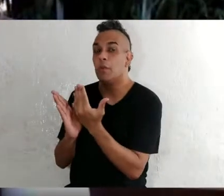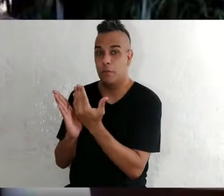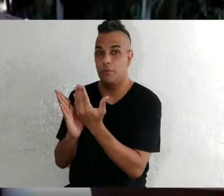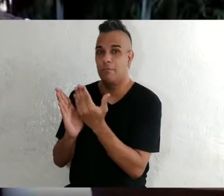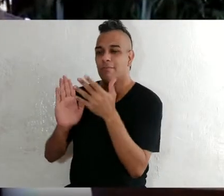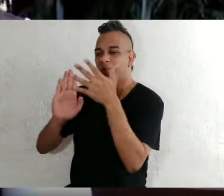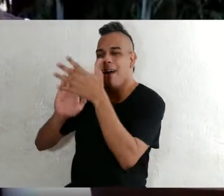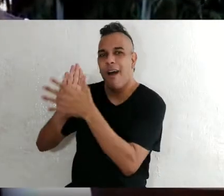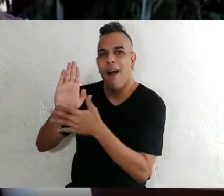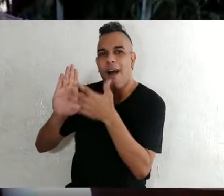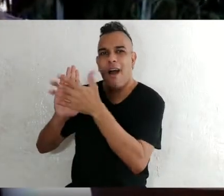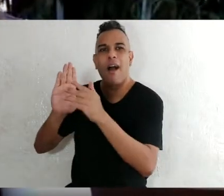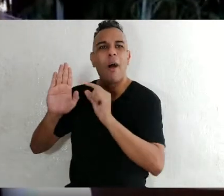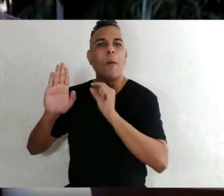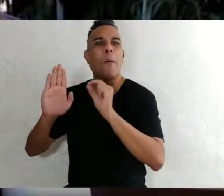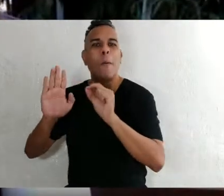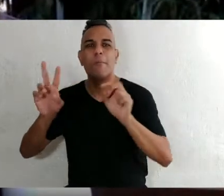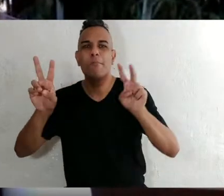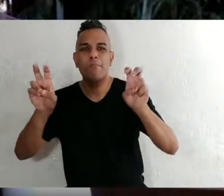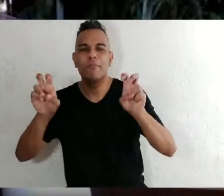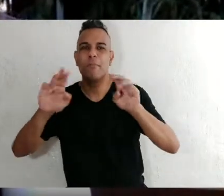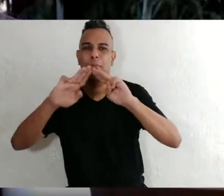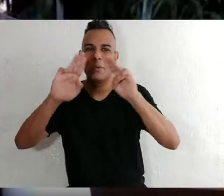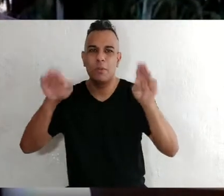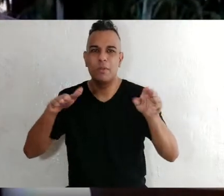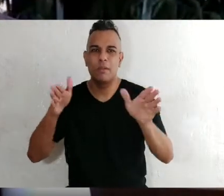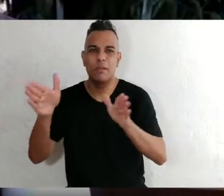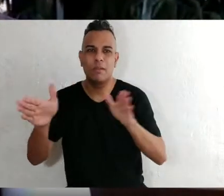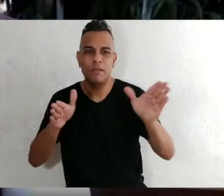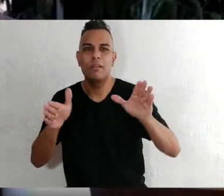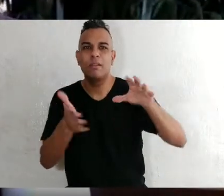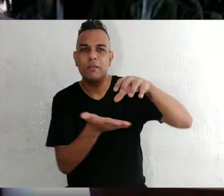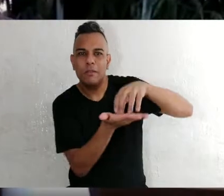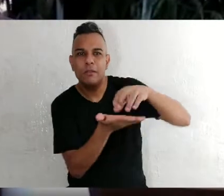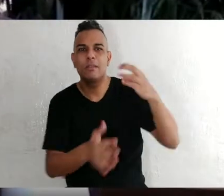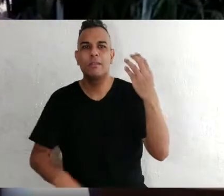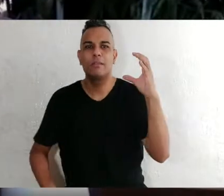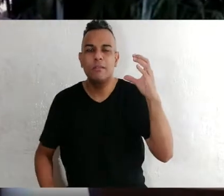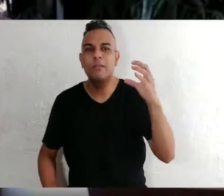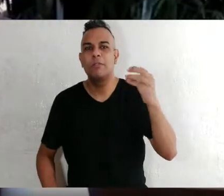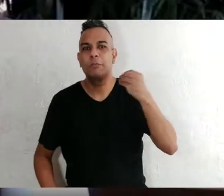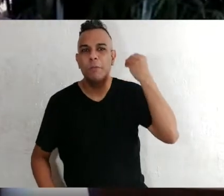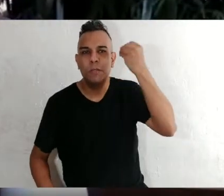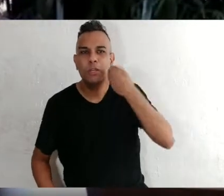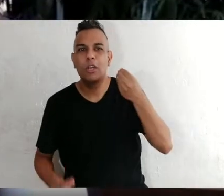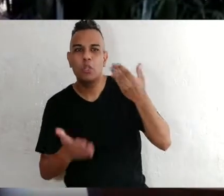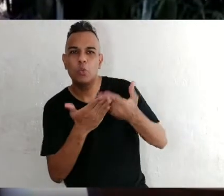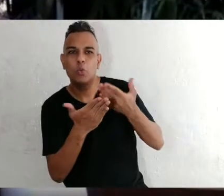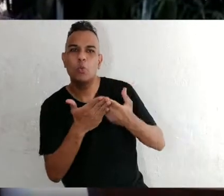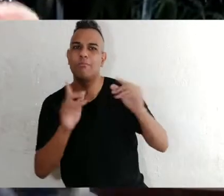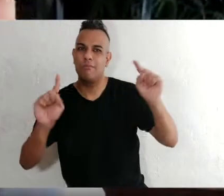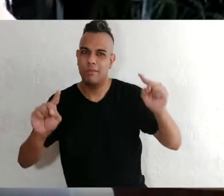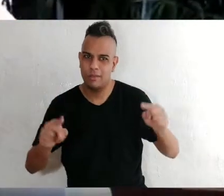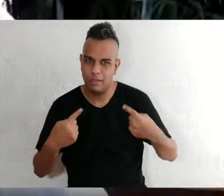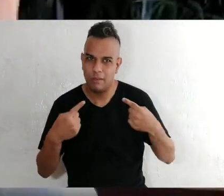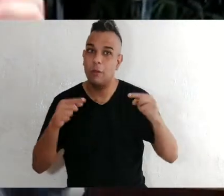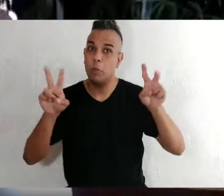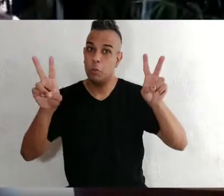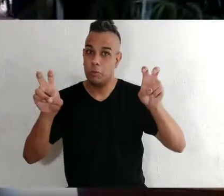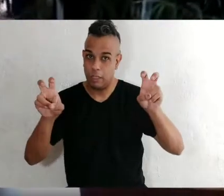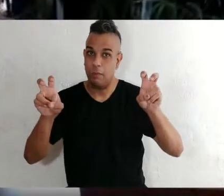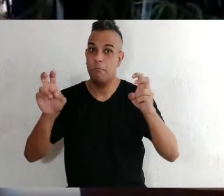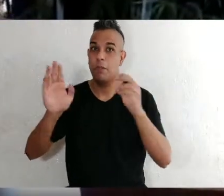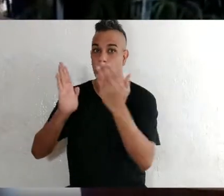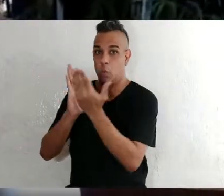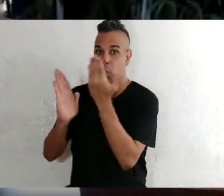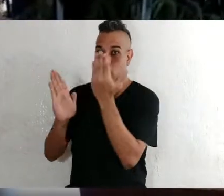livro. Capa do livro Acessibilidade em Museus e Centros de Ciências, Experiências, Estudos e Desafios. A capa